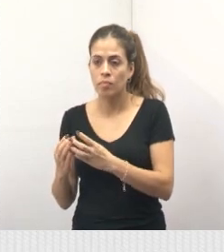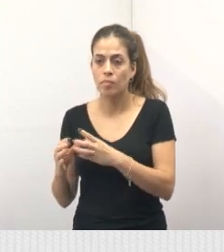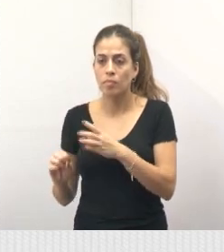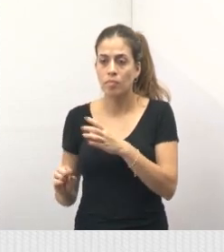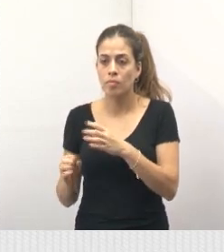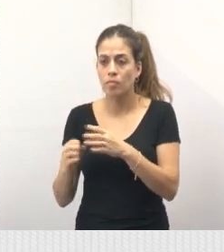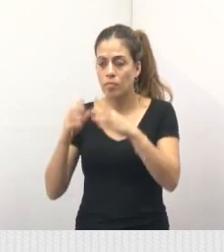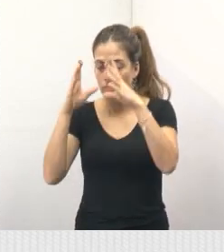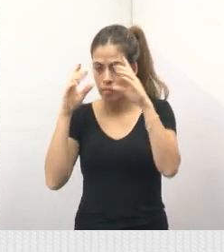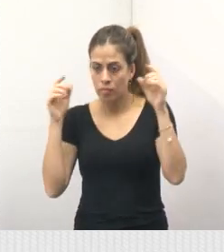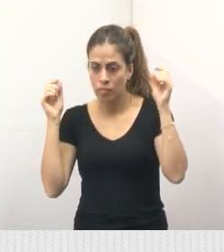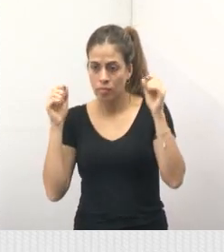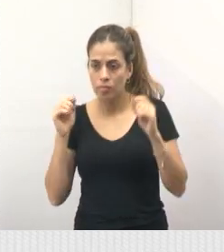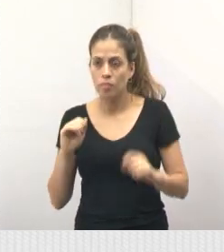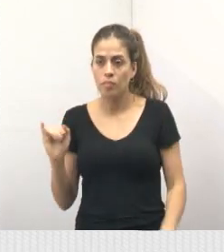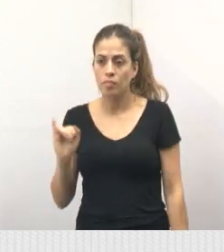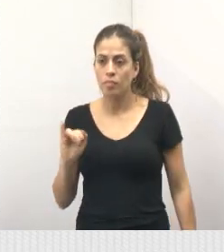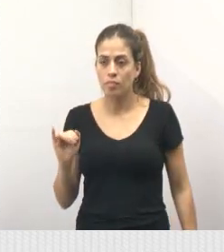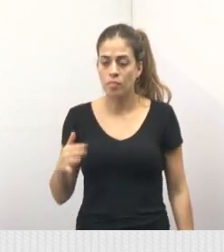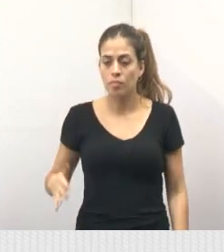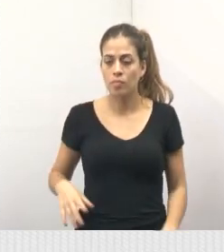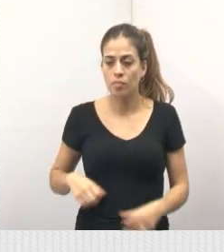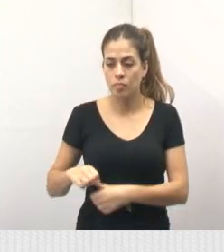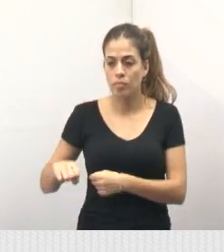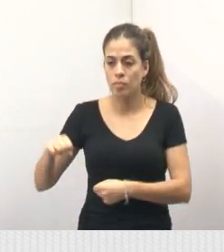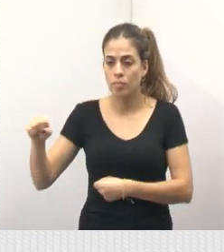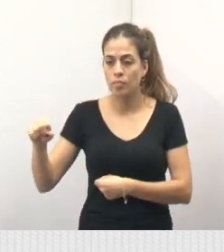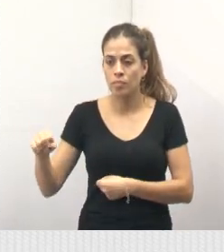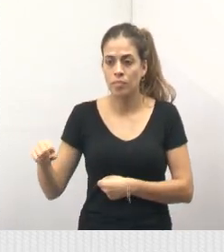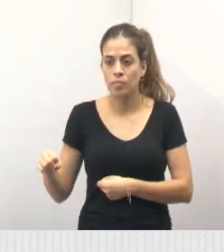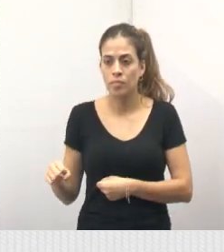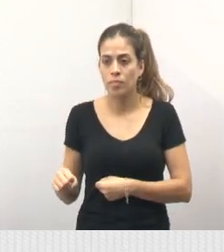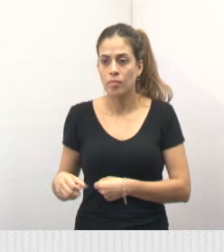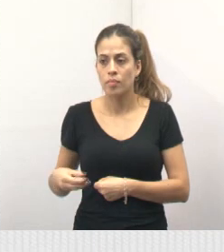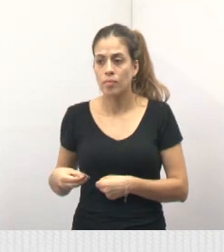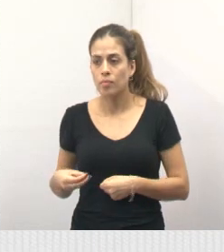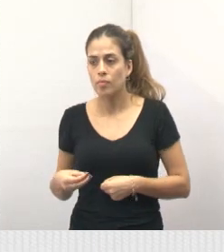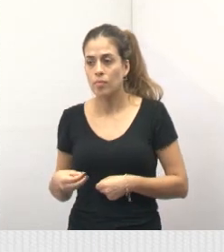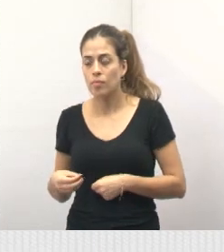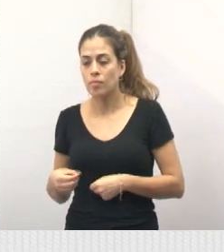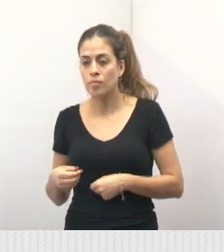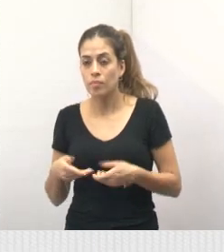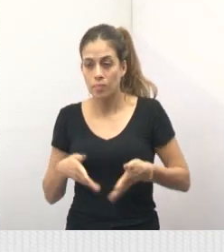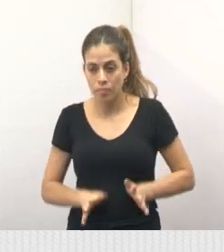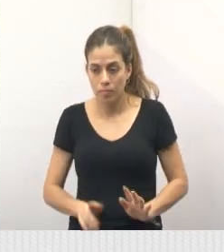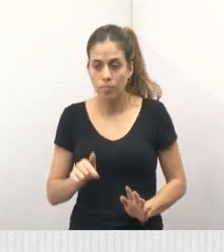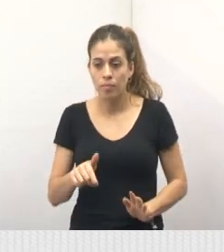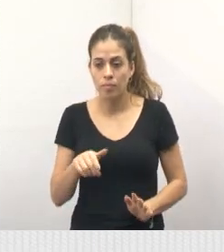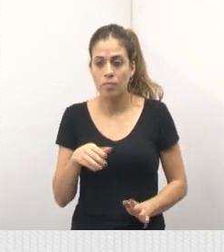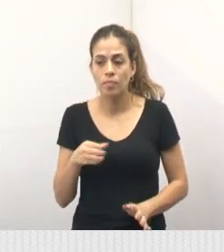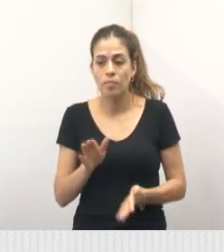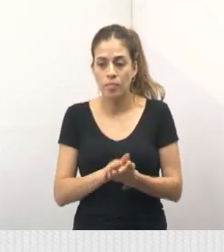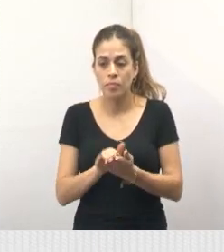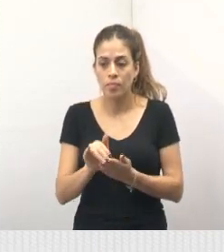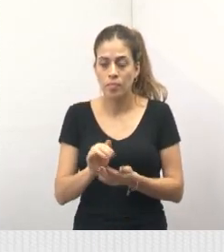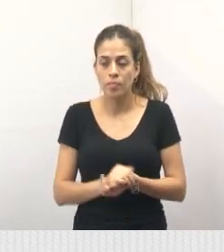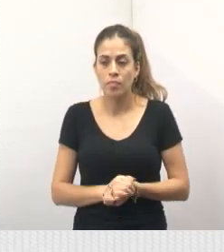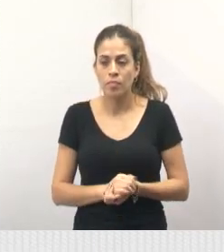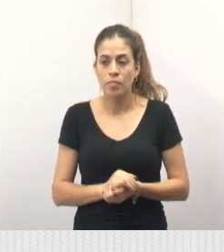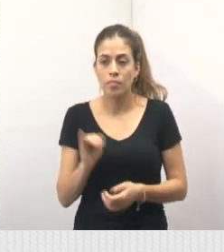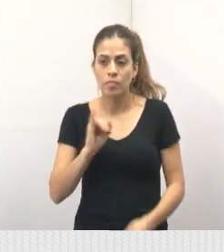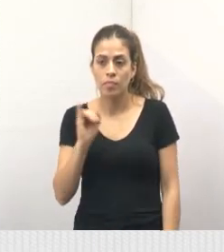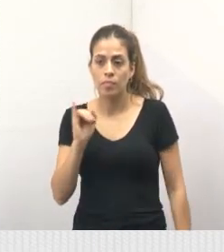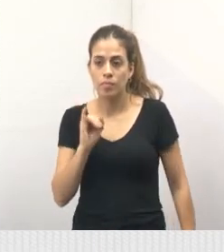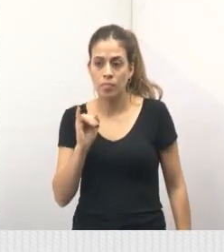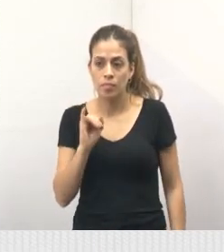Petrópolis. Só que ele é jacariense, e ele é irmão do Cônigo Borges, melhor dizendo, irmão do Cônigo